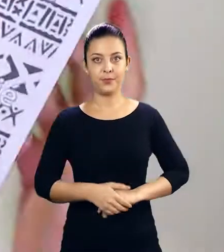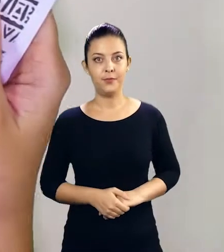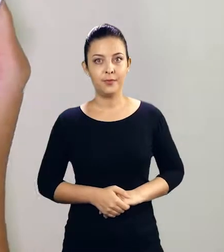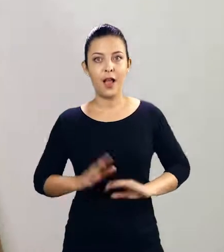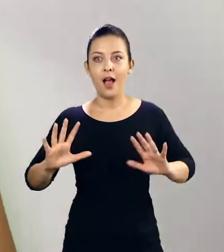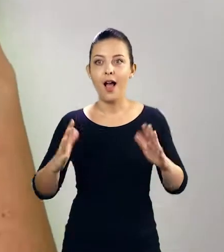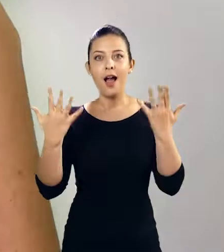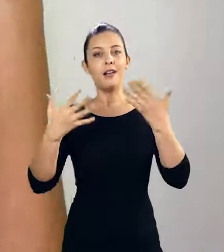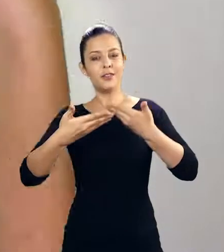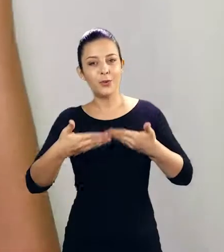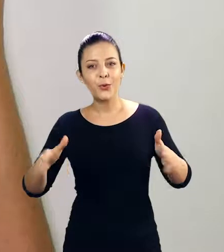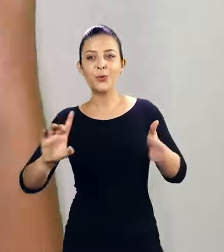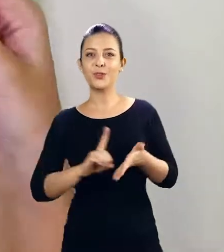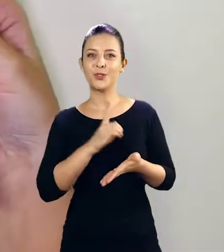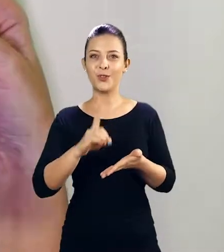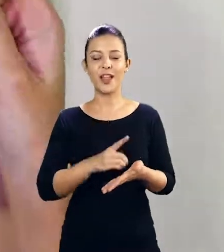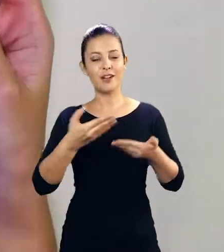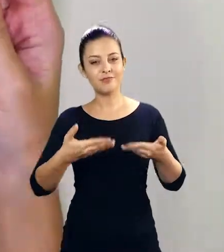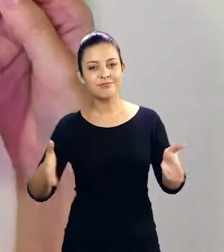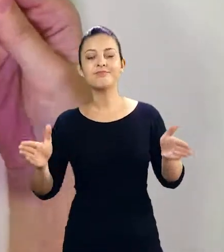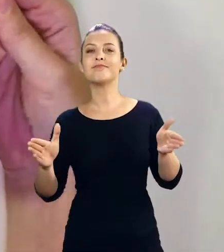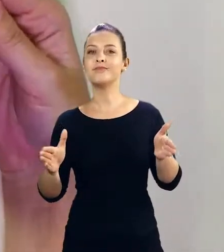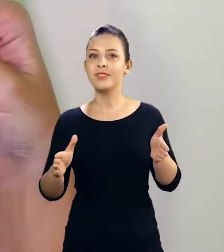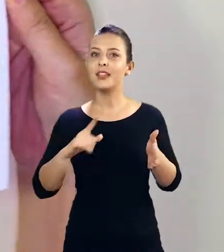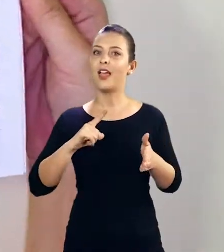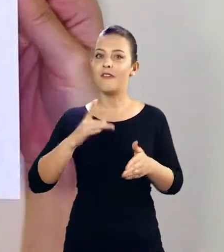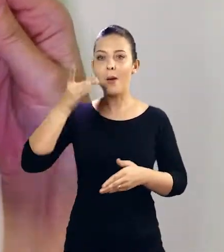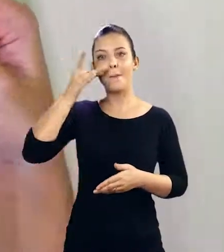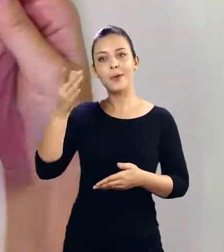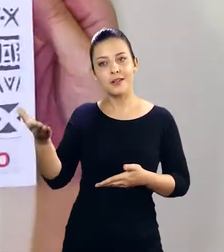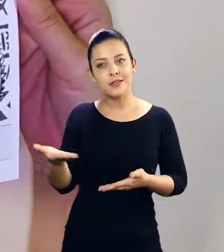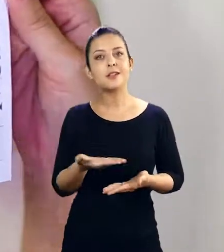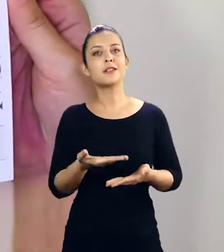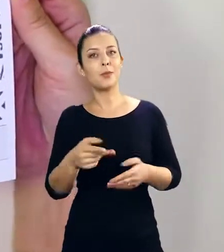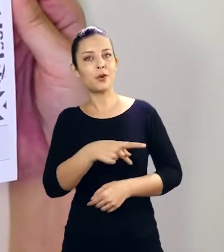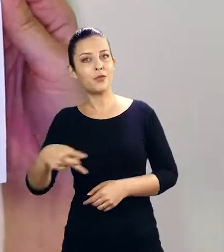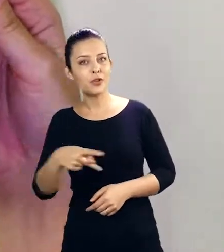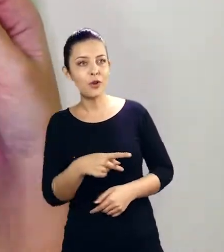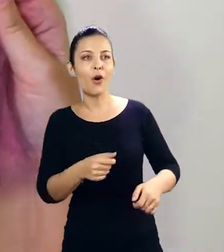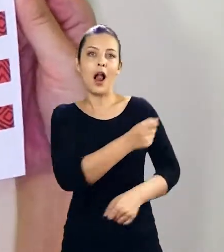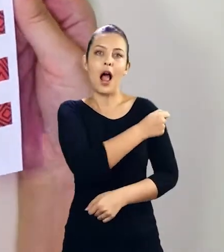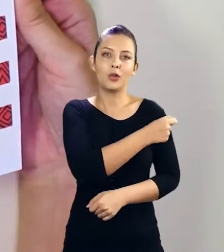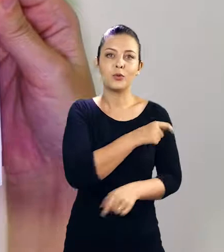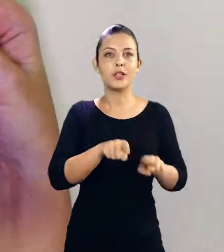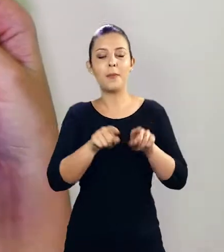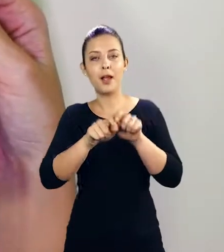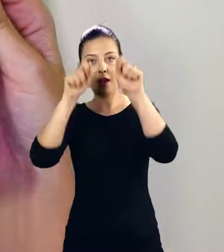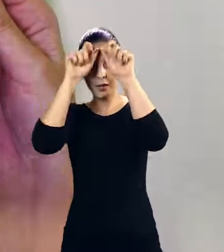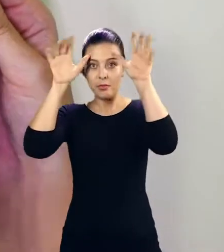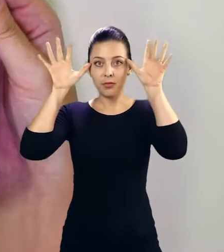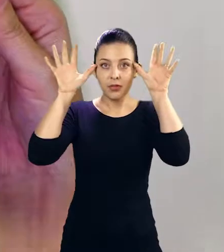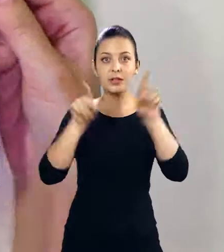Aconteceu um grande lançamento do dicionário, que contou com a presença não só dos estudantes e educadores, mas também do cacique